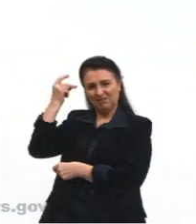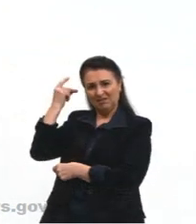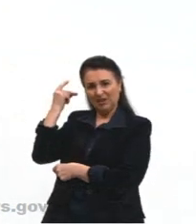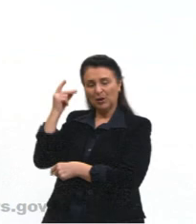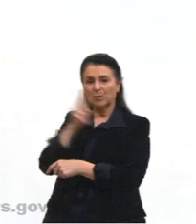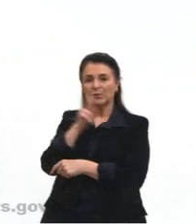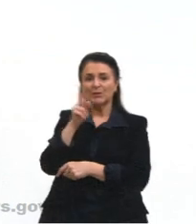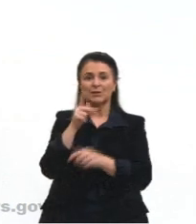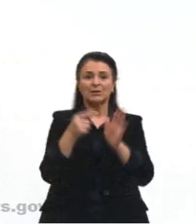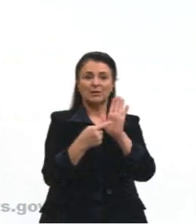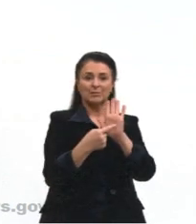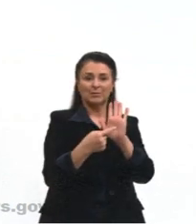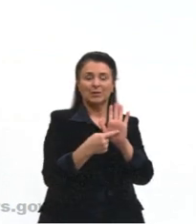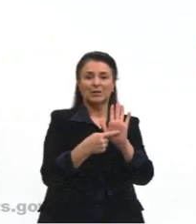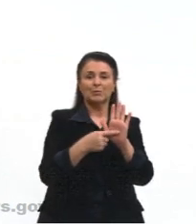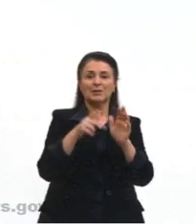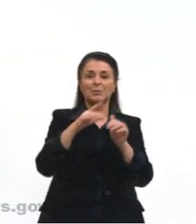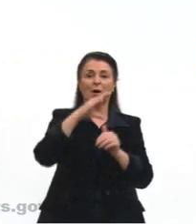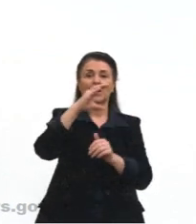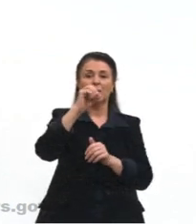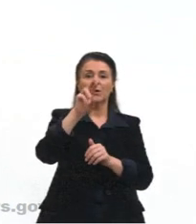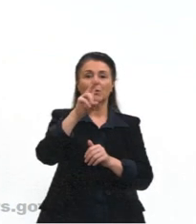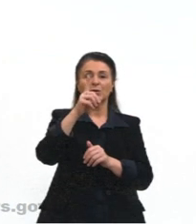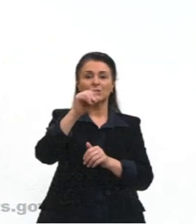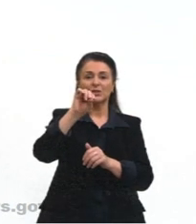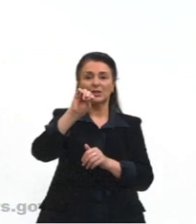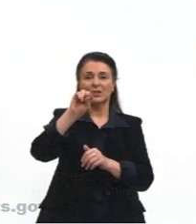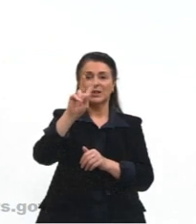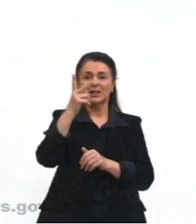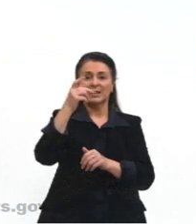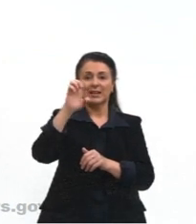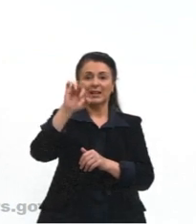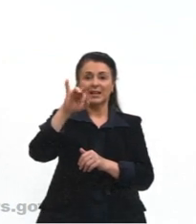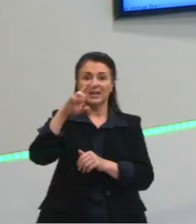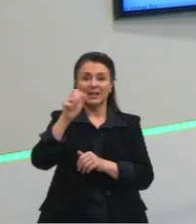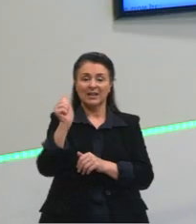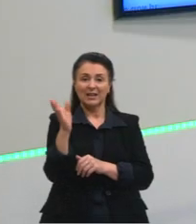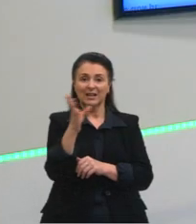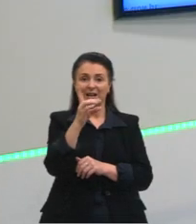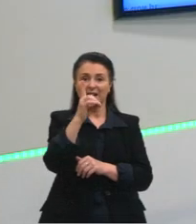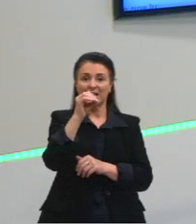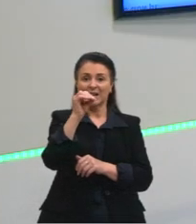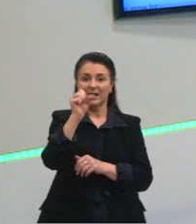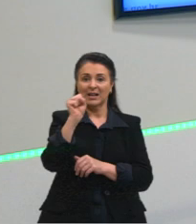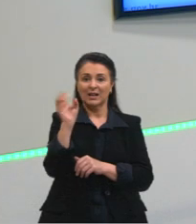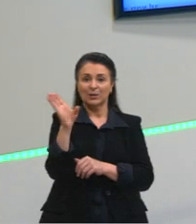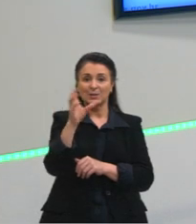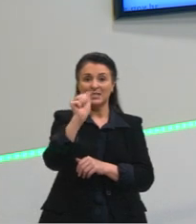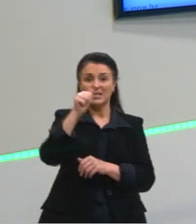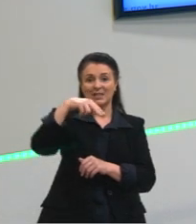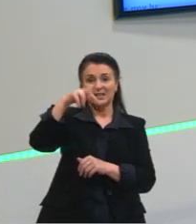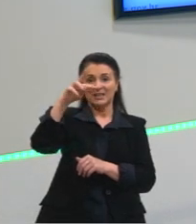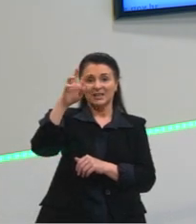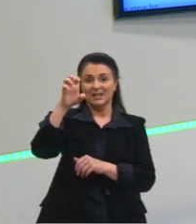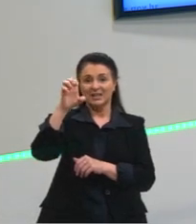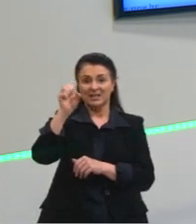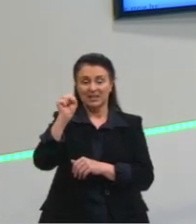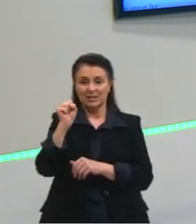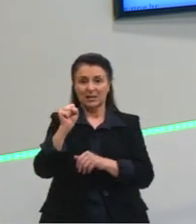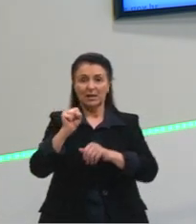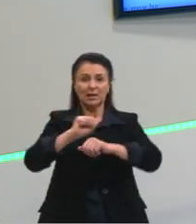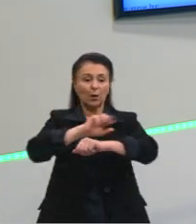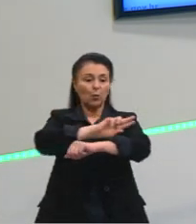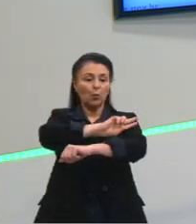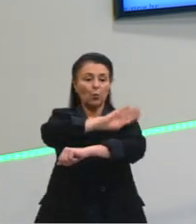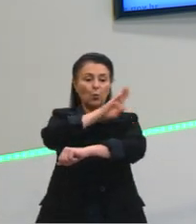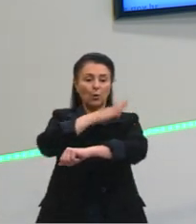né? A Cordilheira dos Andes, ó, as montanhas bem bonitinhas, não tão degradadas, né? O relevo, então, é